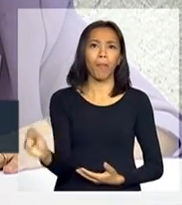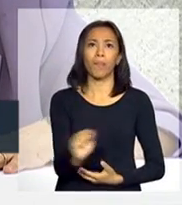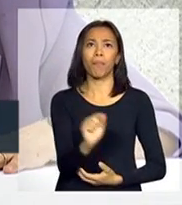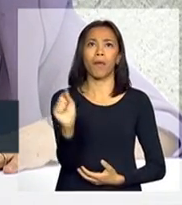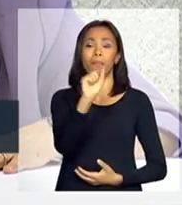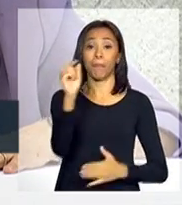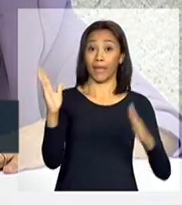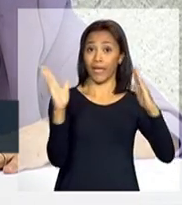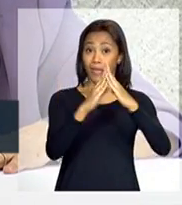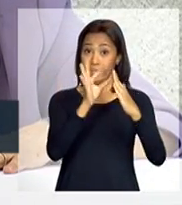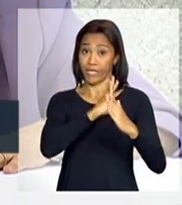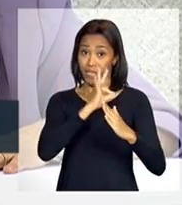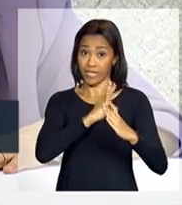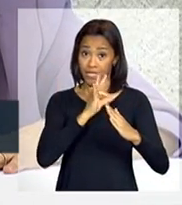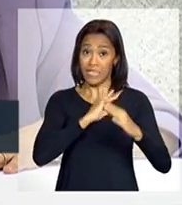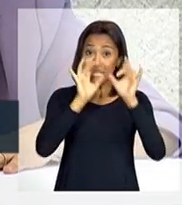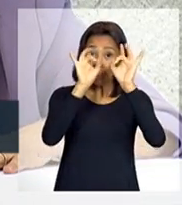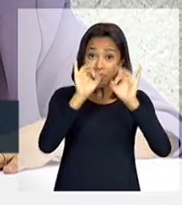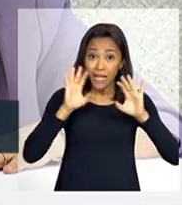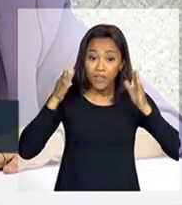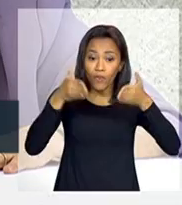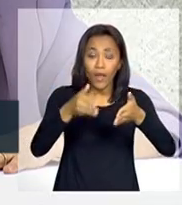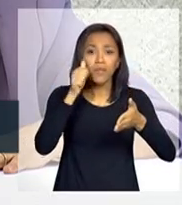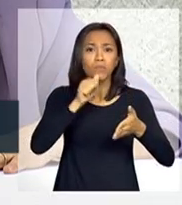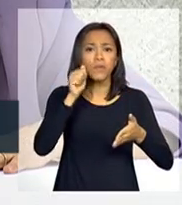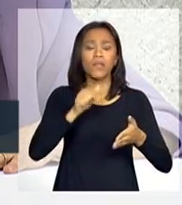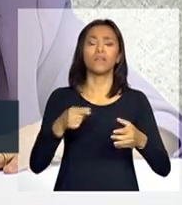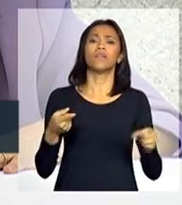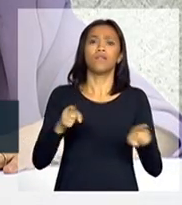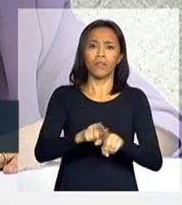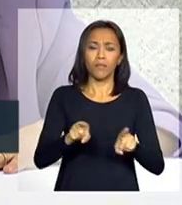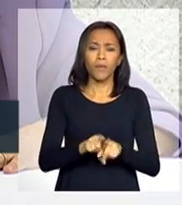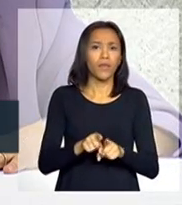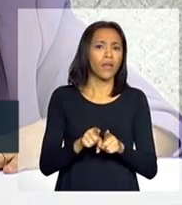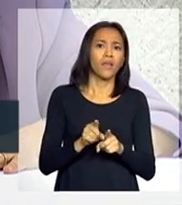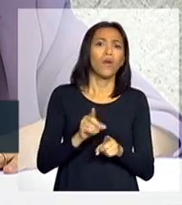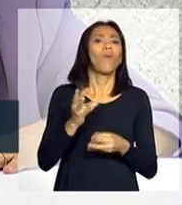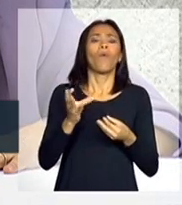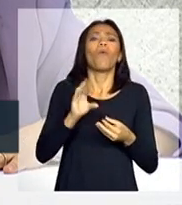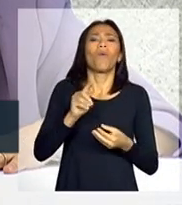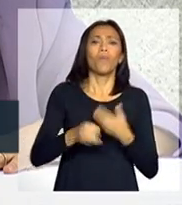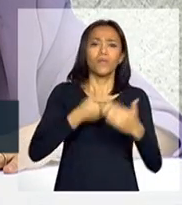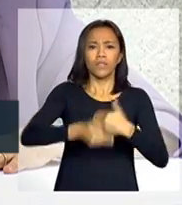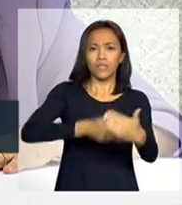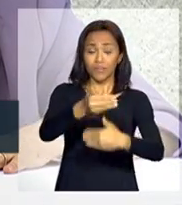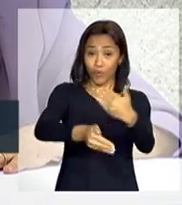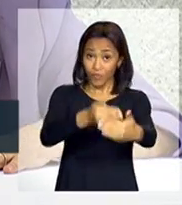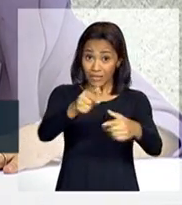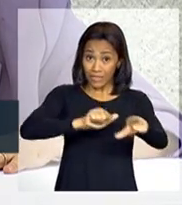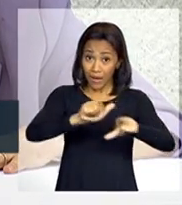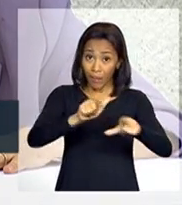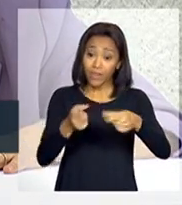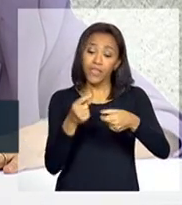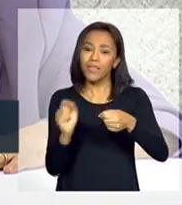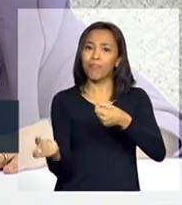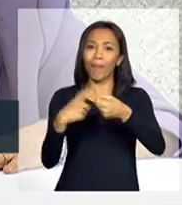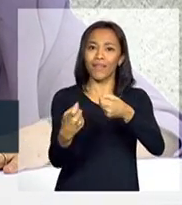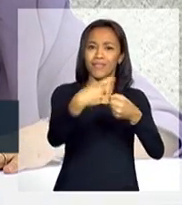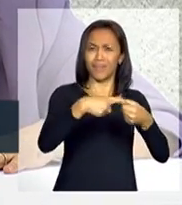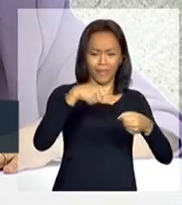especializadas em todo o país e a questão também para desenvolver esse trabalho das parcerias que são